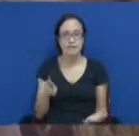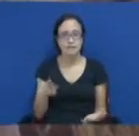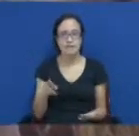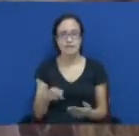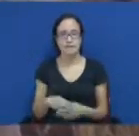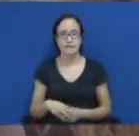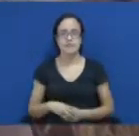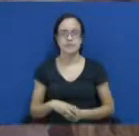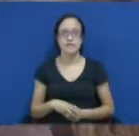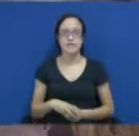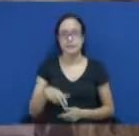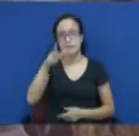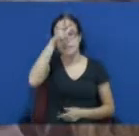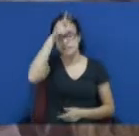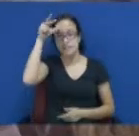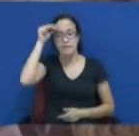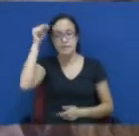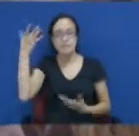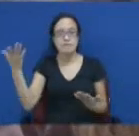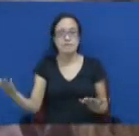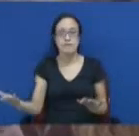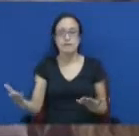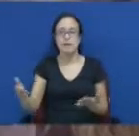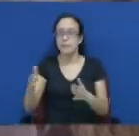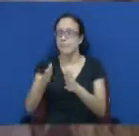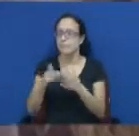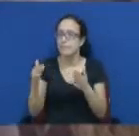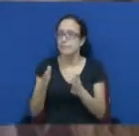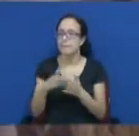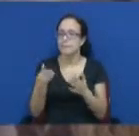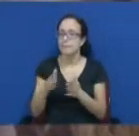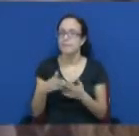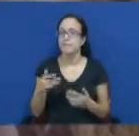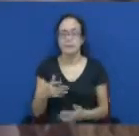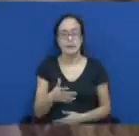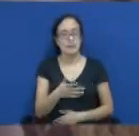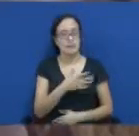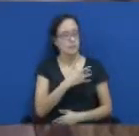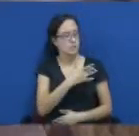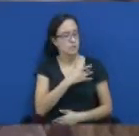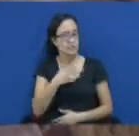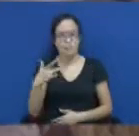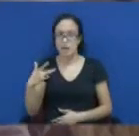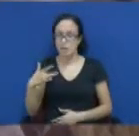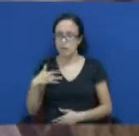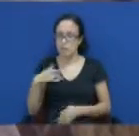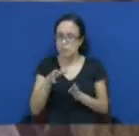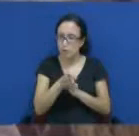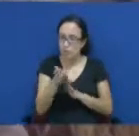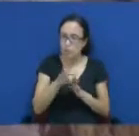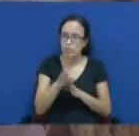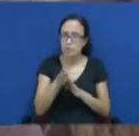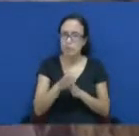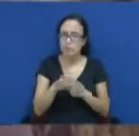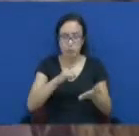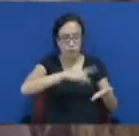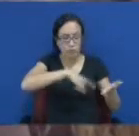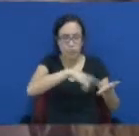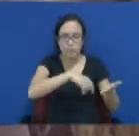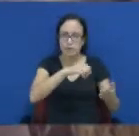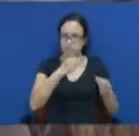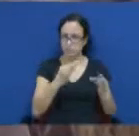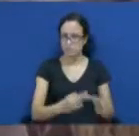um governo que perde o conselho de saúde por falta de documentação é impossível